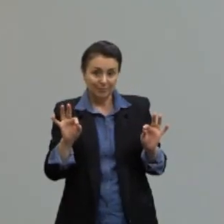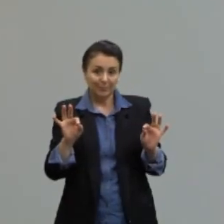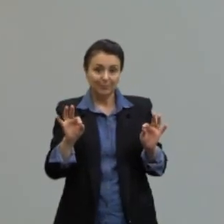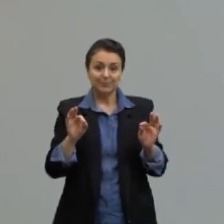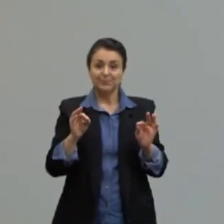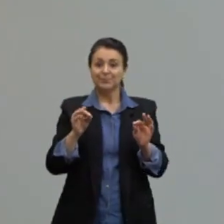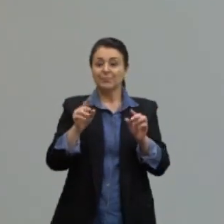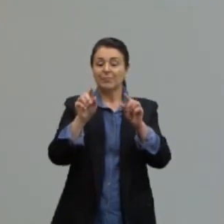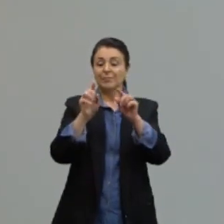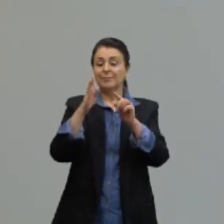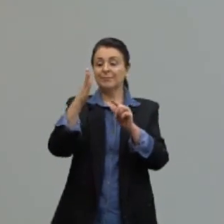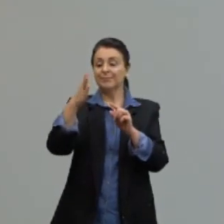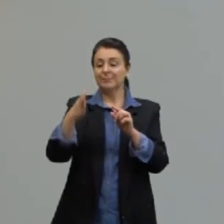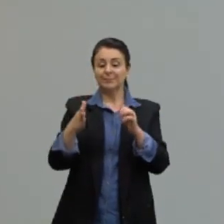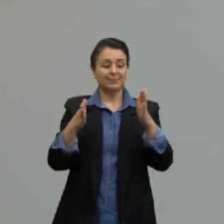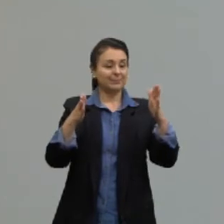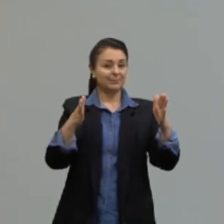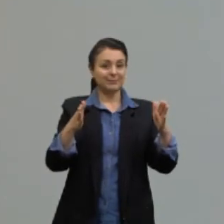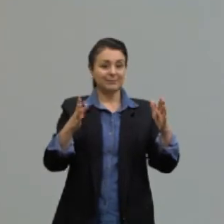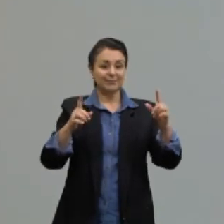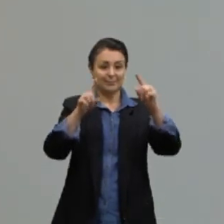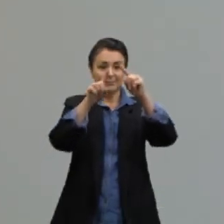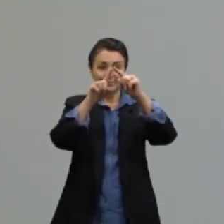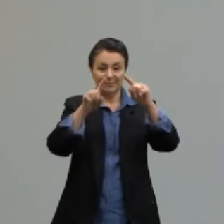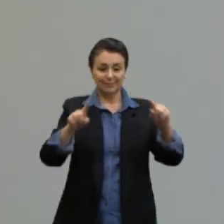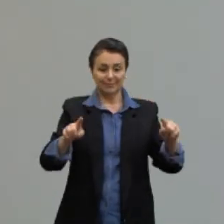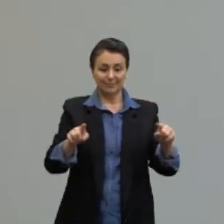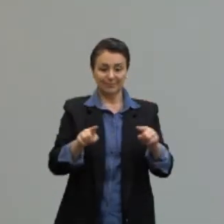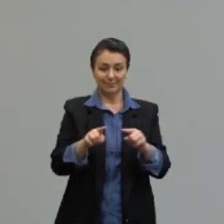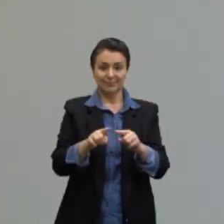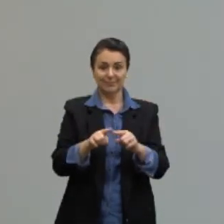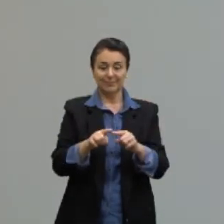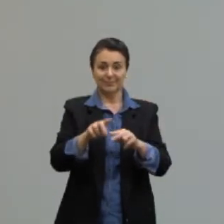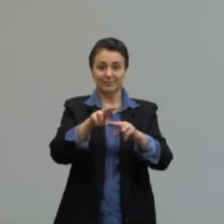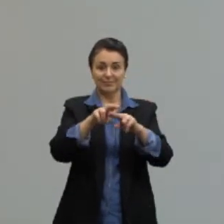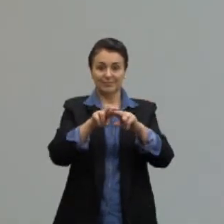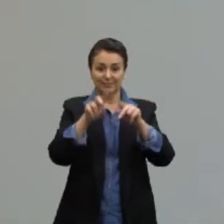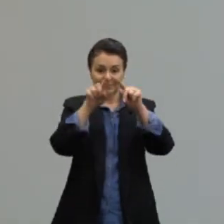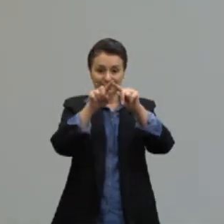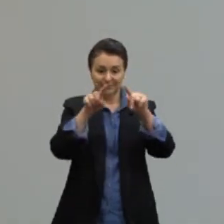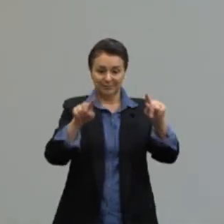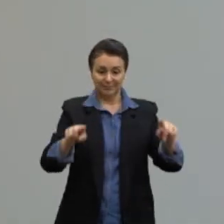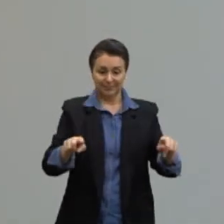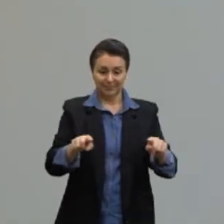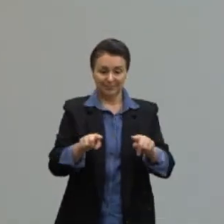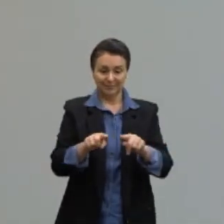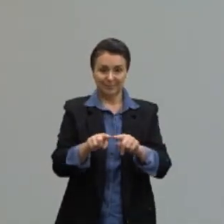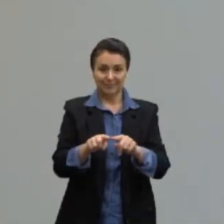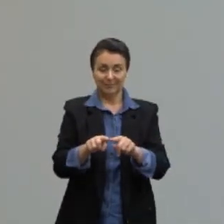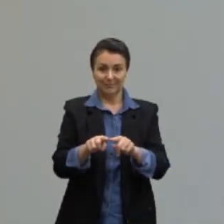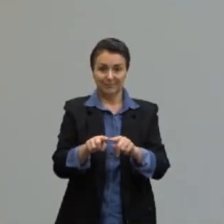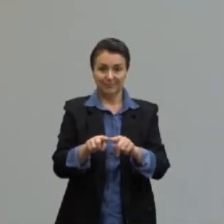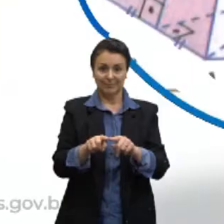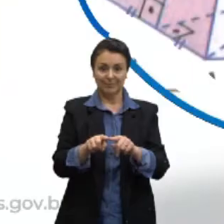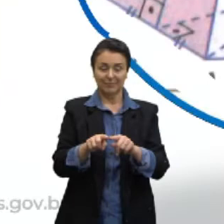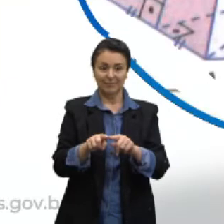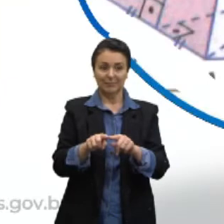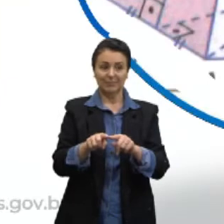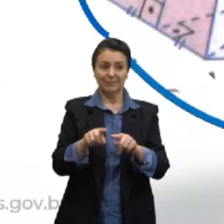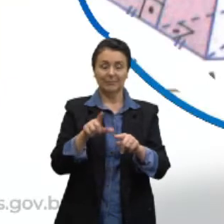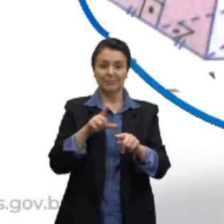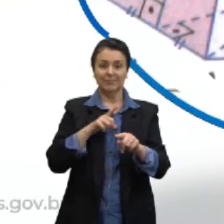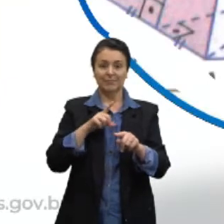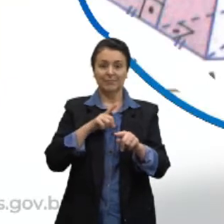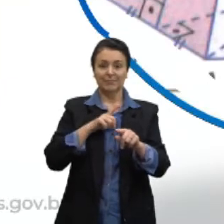lados do triângulo. Certo? E daí, então, ela é uma pirâmide que vai ser com seus triângulos ali